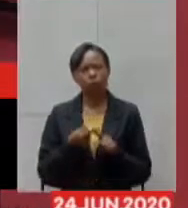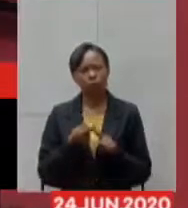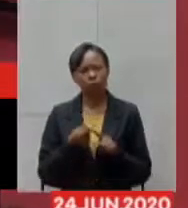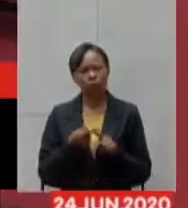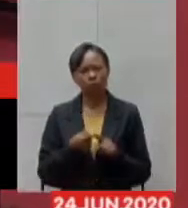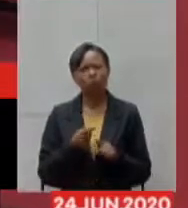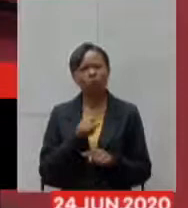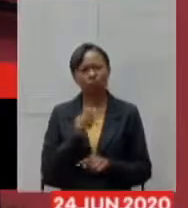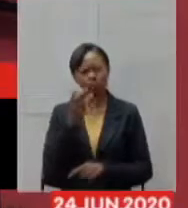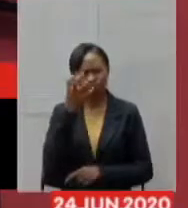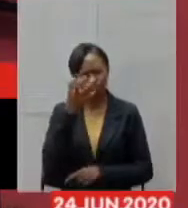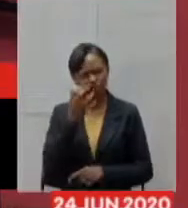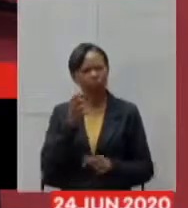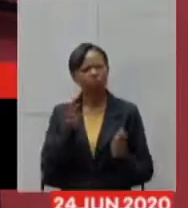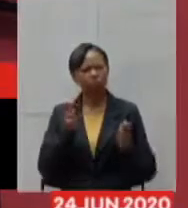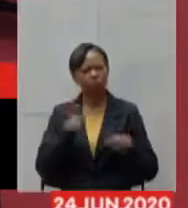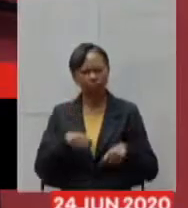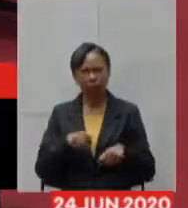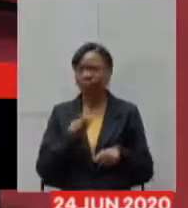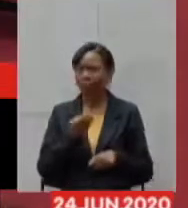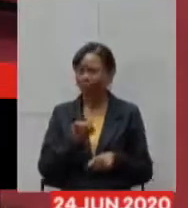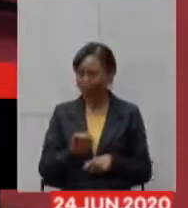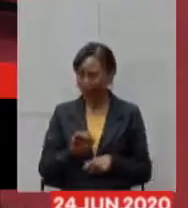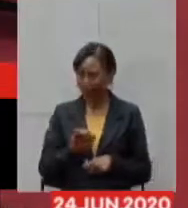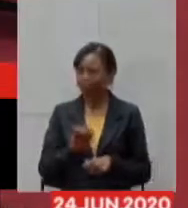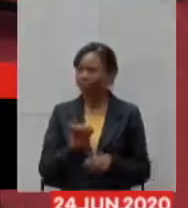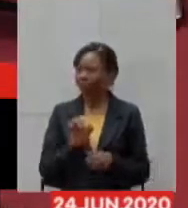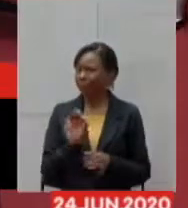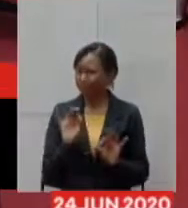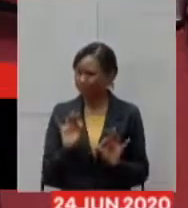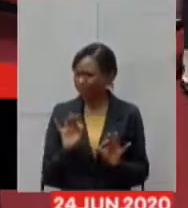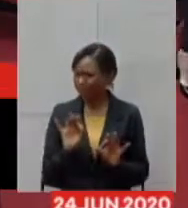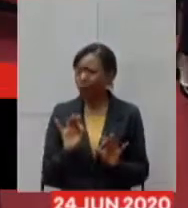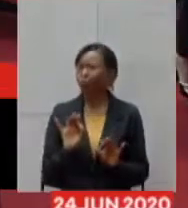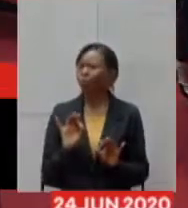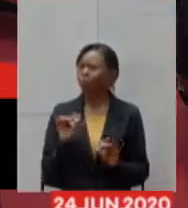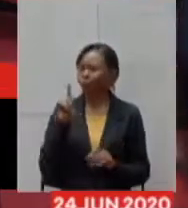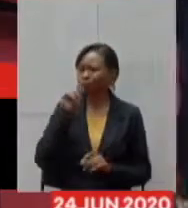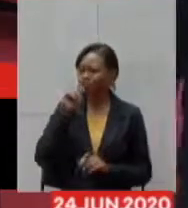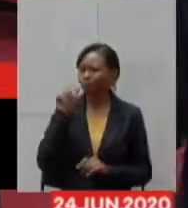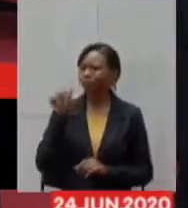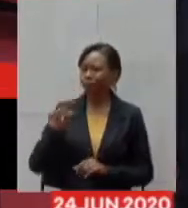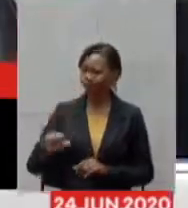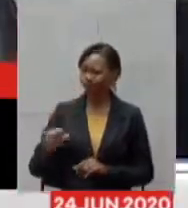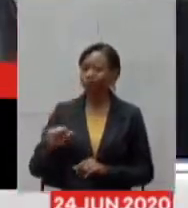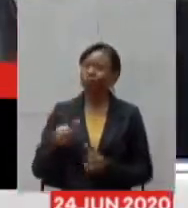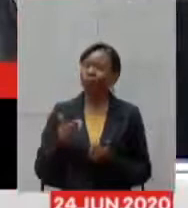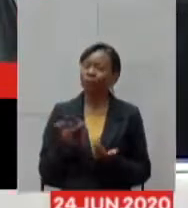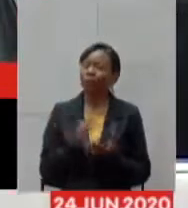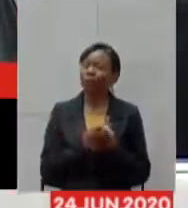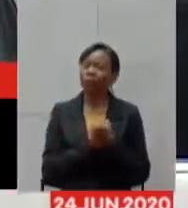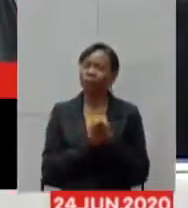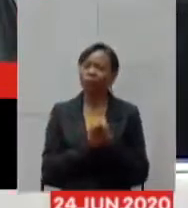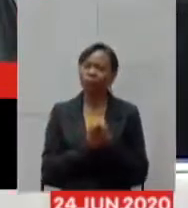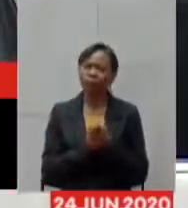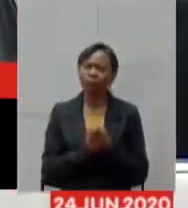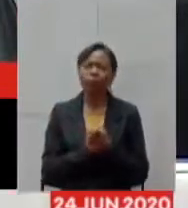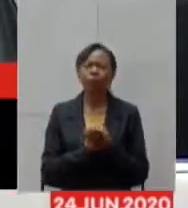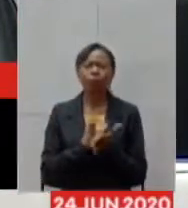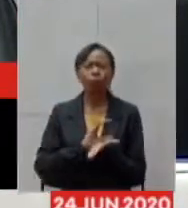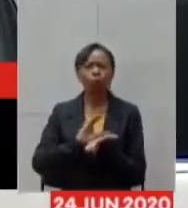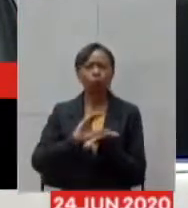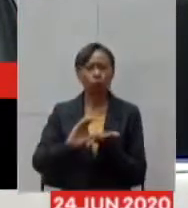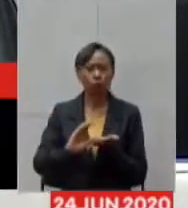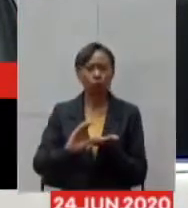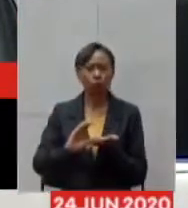situação estaria muito mais séria, muito mais grave. E eu queria cumprimentá-los por, primeiro, quando se fala de investimentos, o